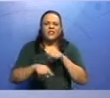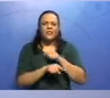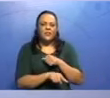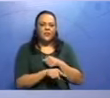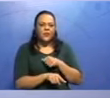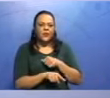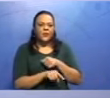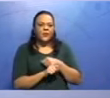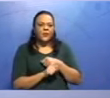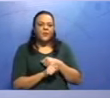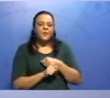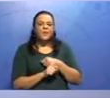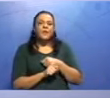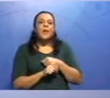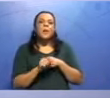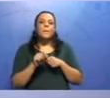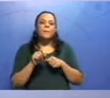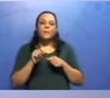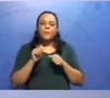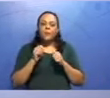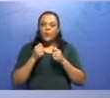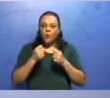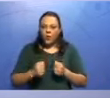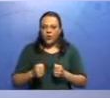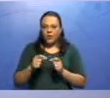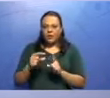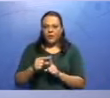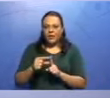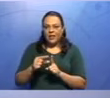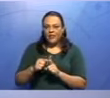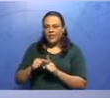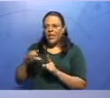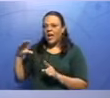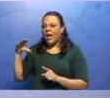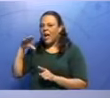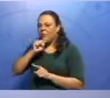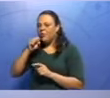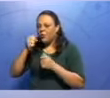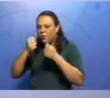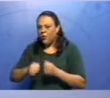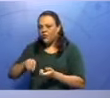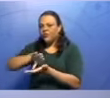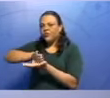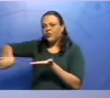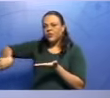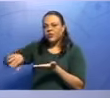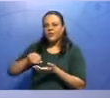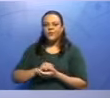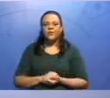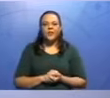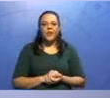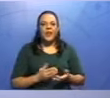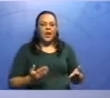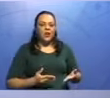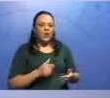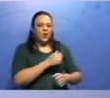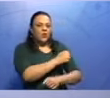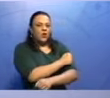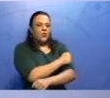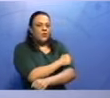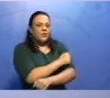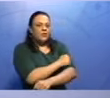nadaram, que ela ainda tem sentido. Portanto, ele continua sendo intransitivo. Os alunos nadaram na piscina,